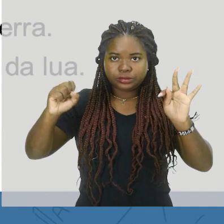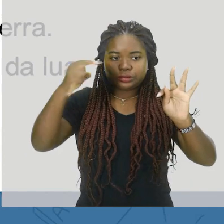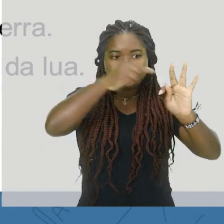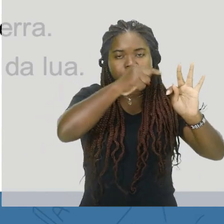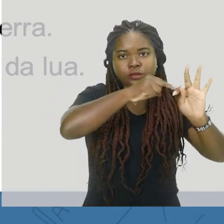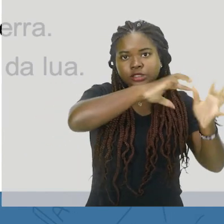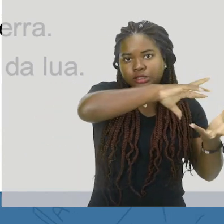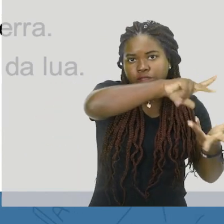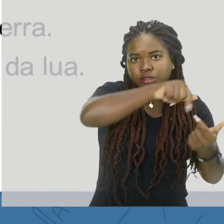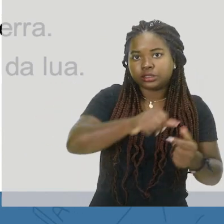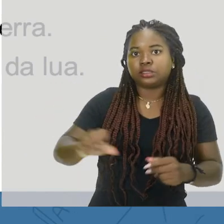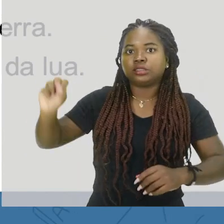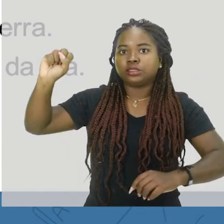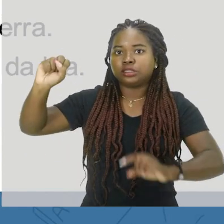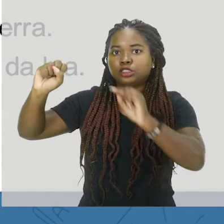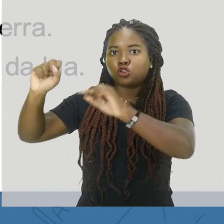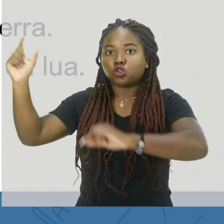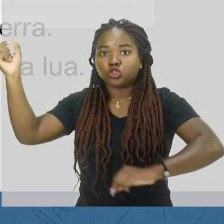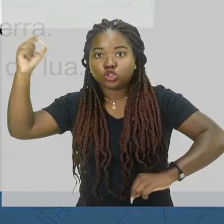deixa apagar aqui esse lado,